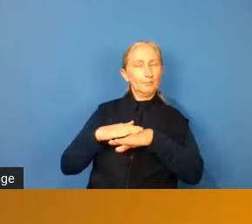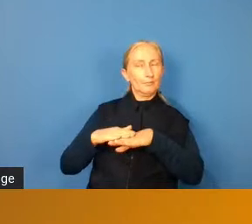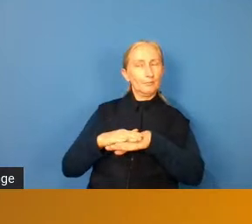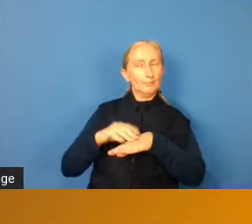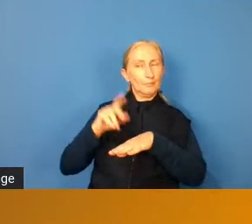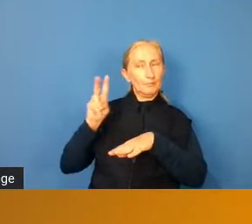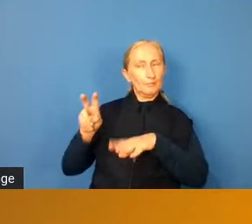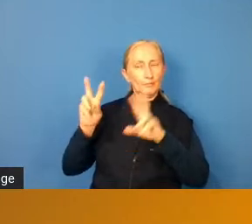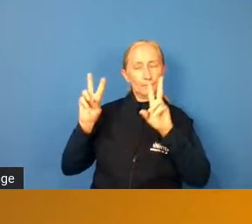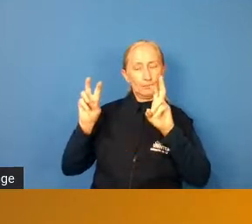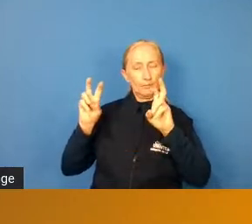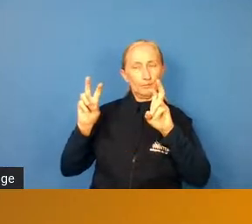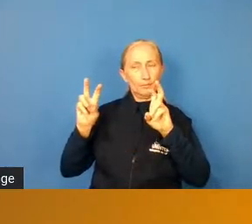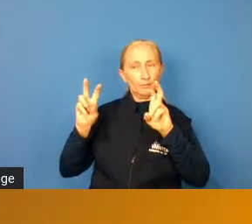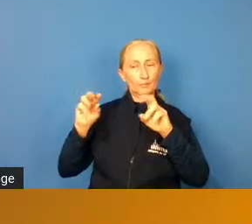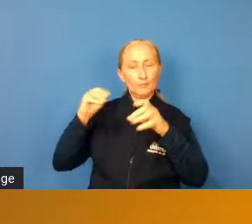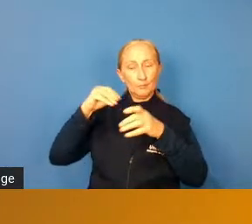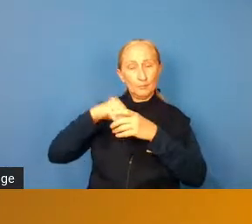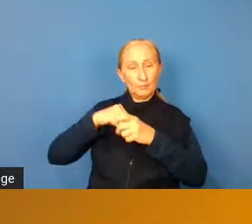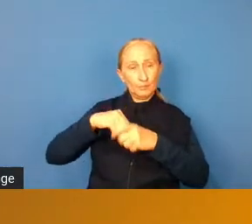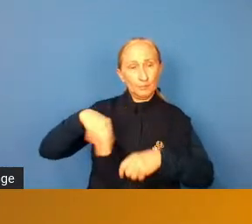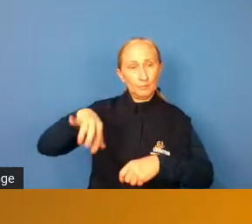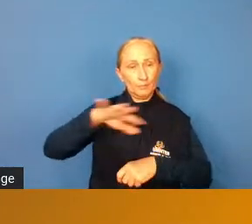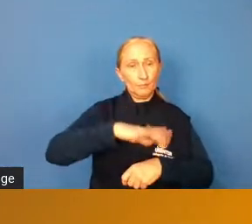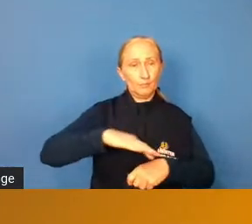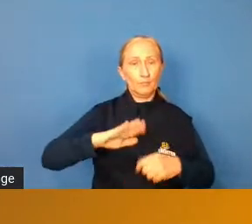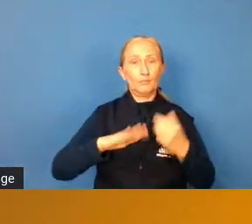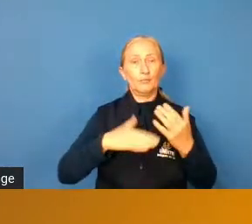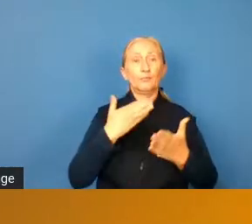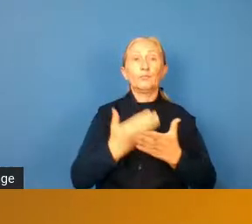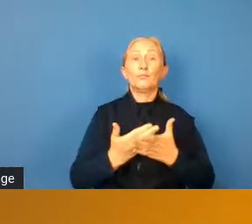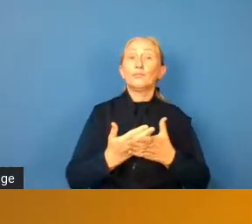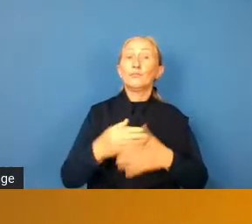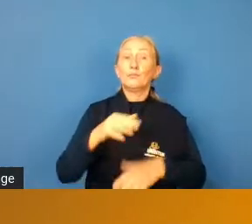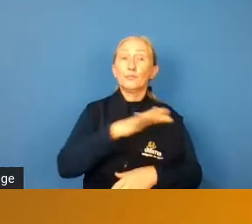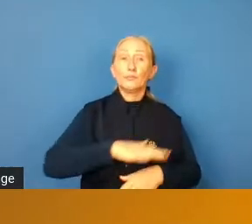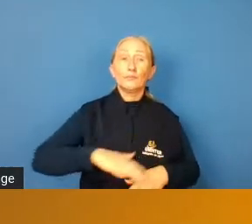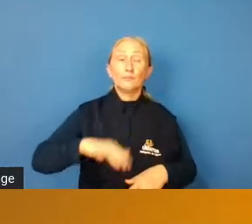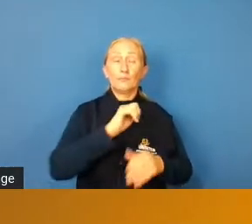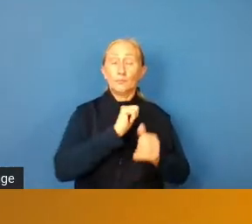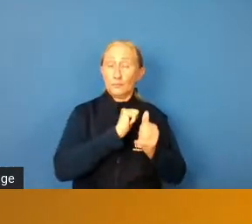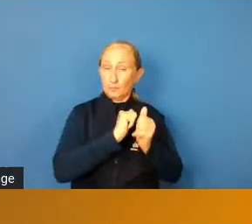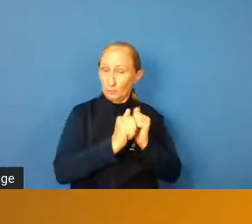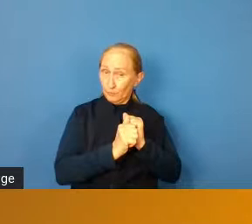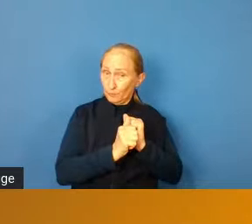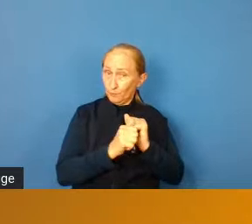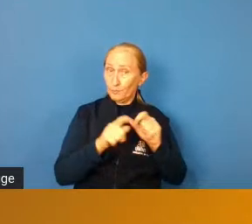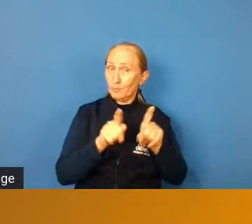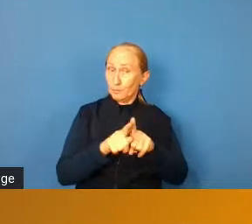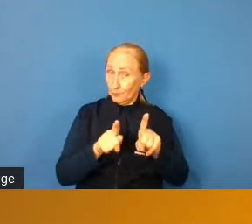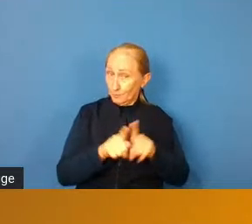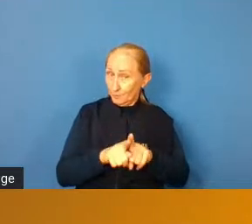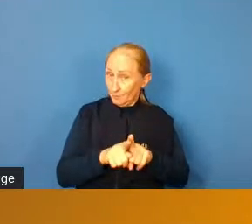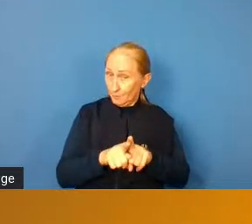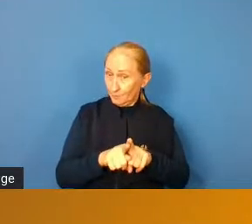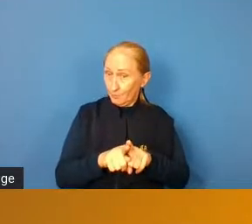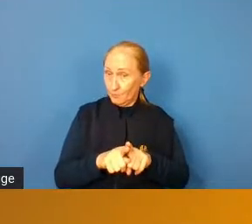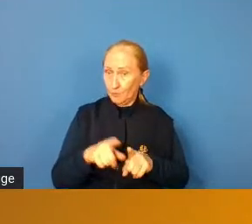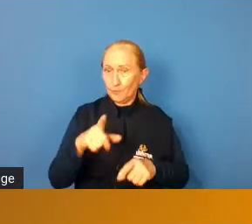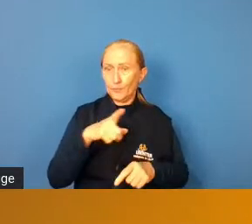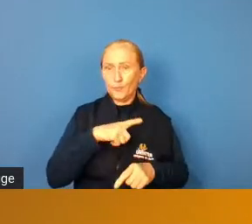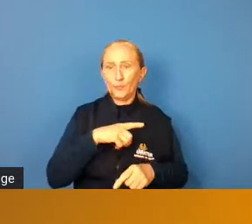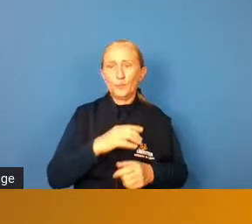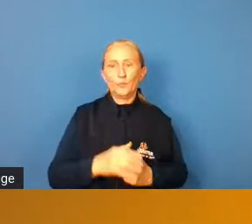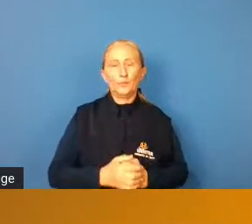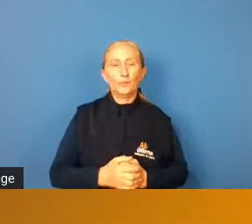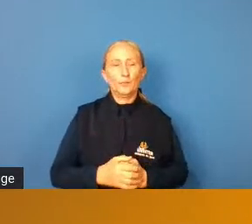esse tema dentro do ambiente escolar e do ambiente esportivo também, né? Nós tivemos aí